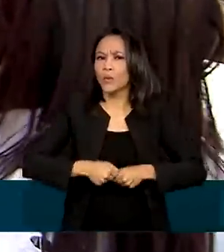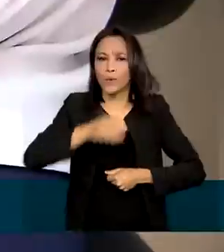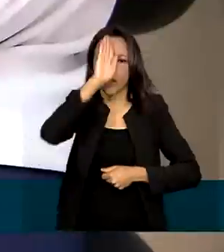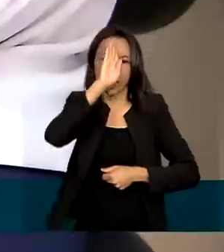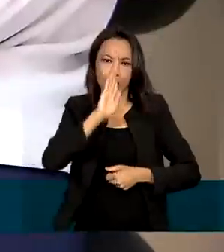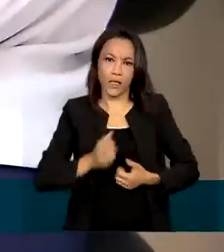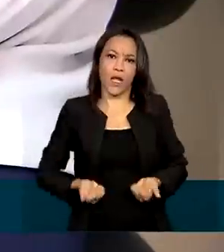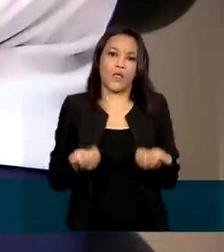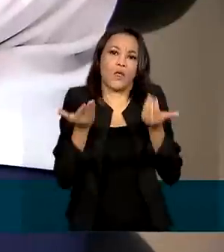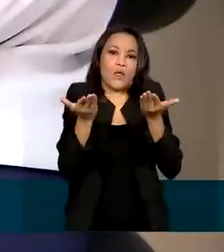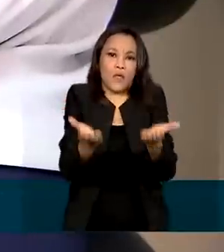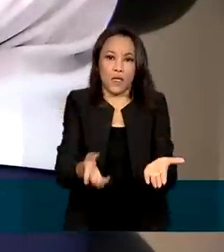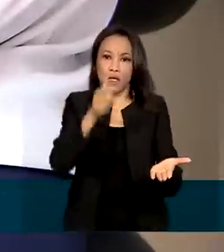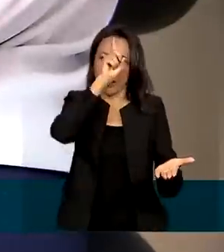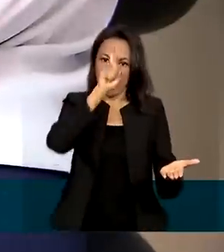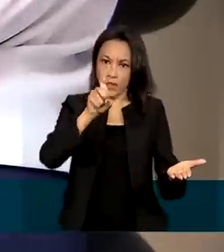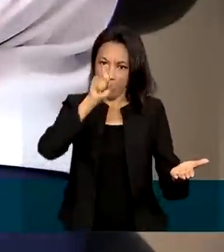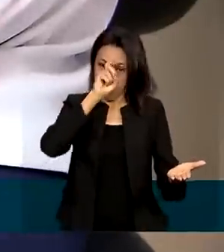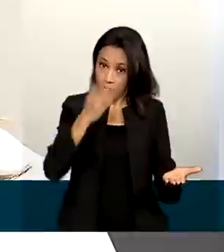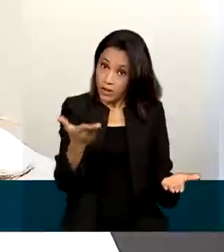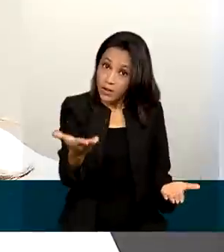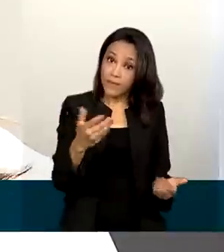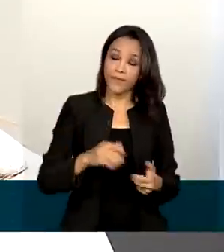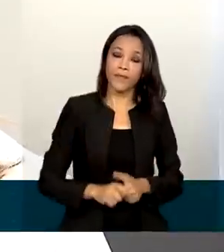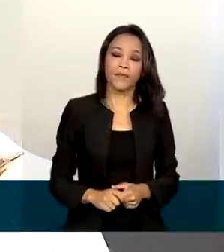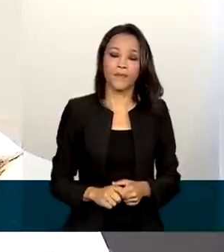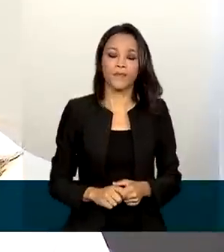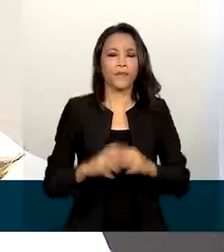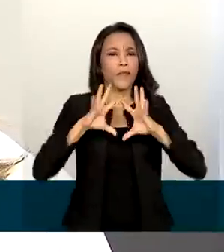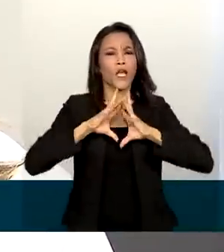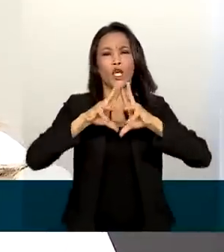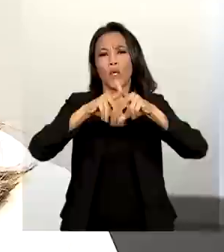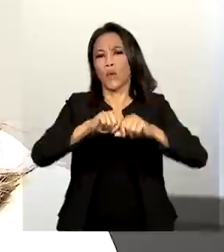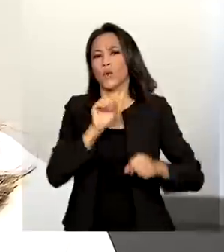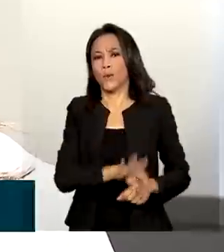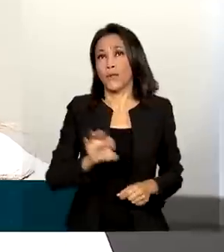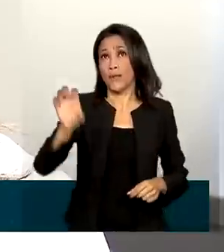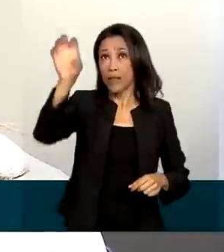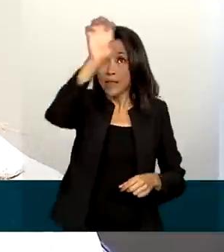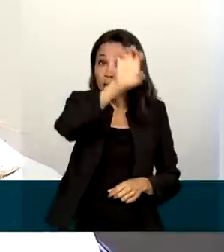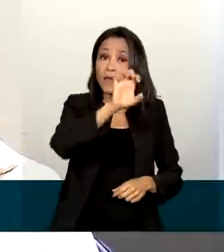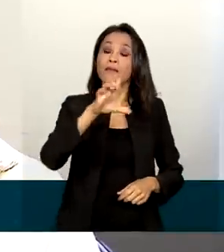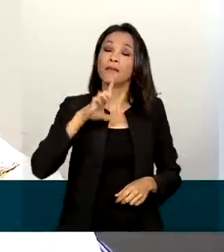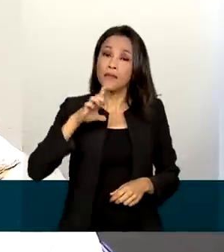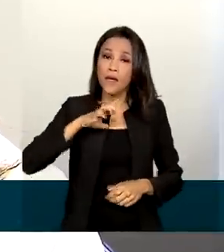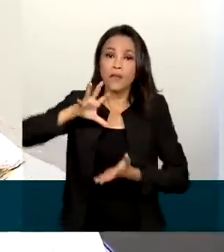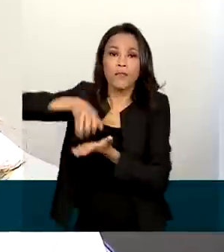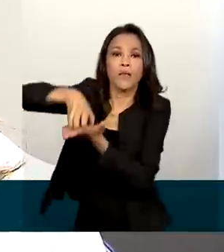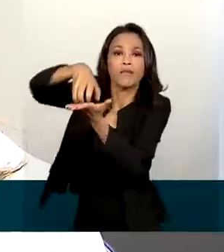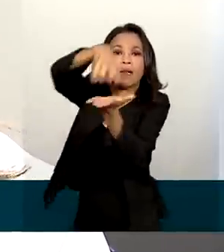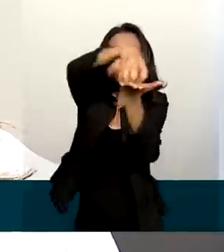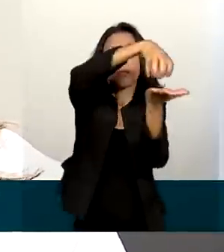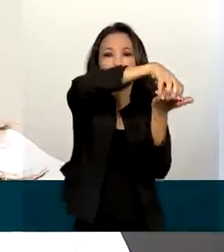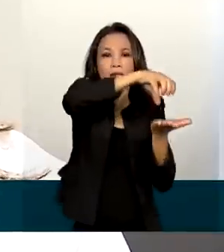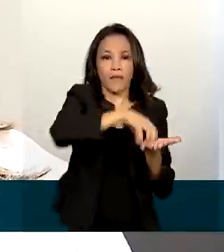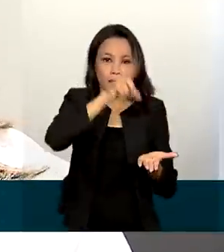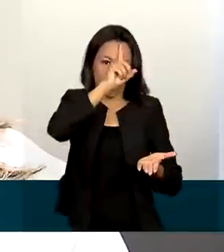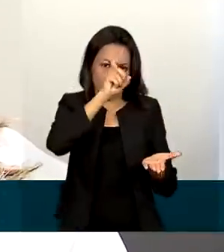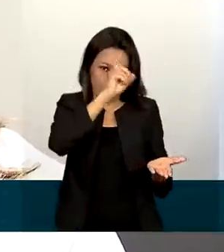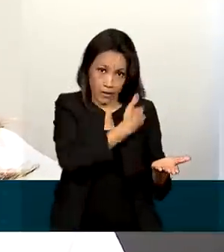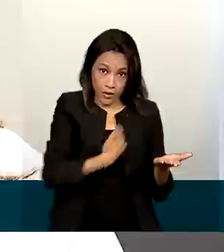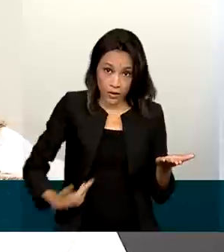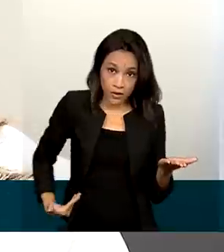Sistema Único de Saúde, o SUS. Em todos os estados, há as unidades básicas de saúde que estão